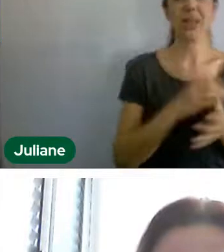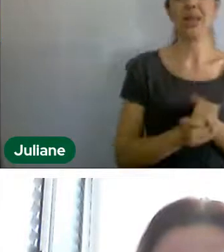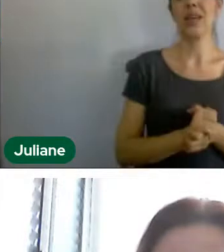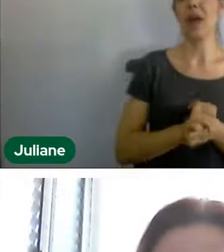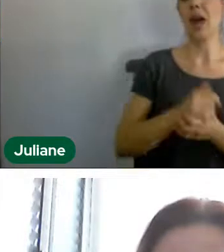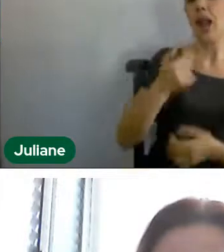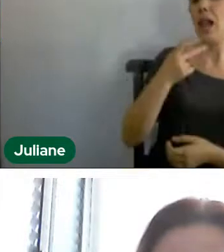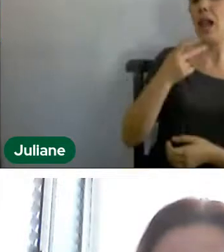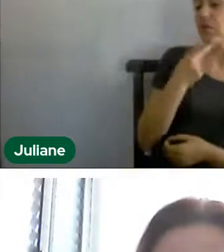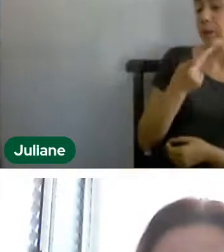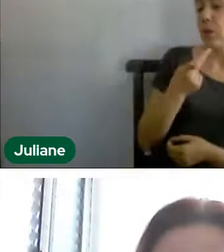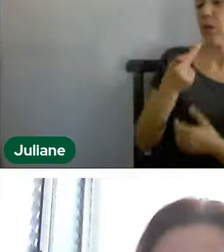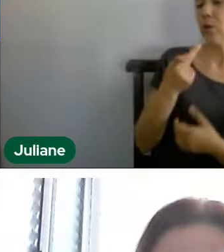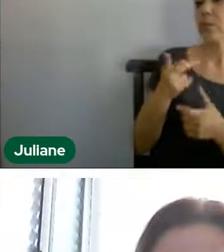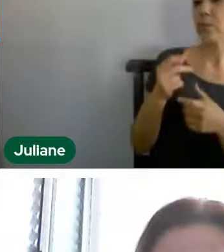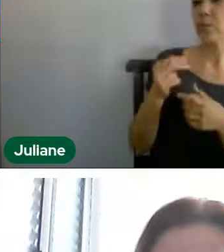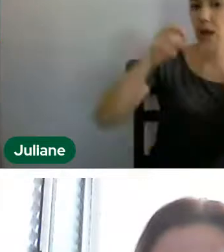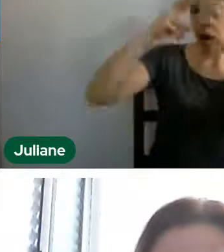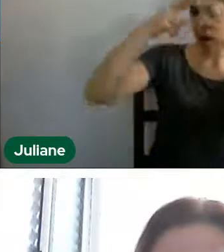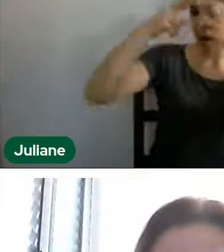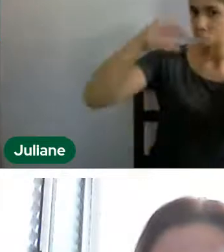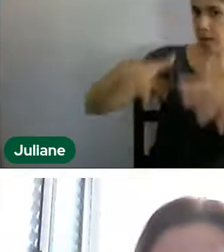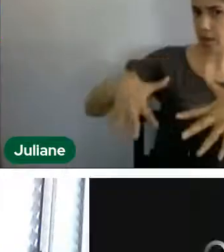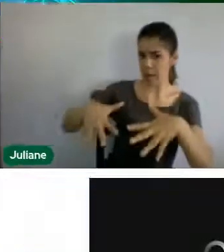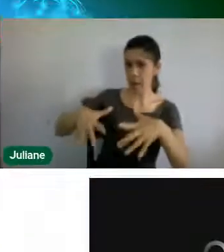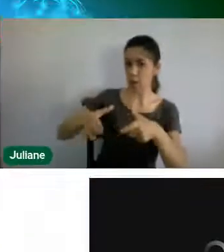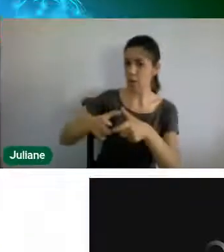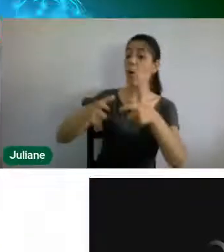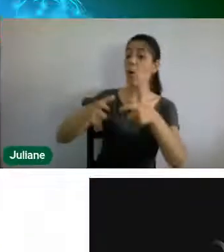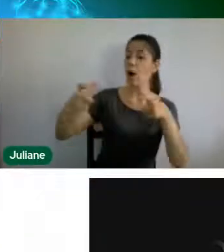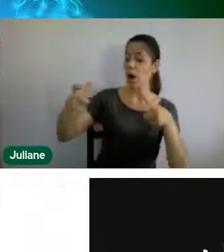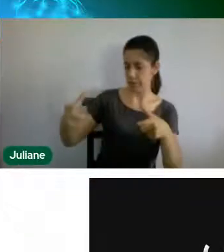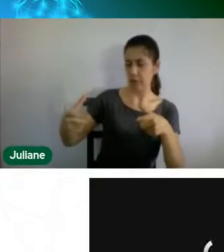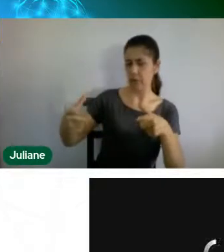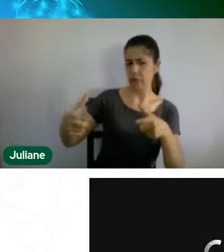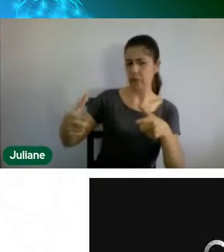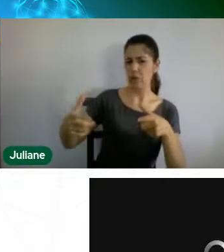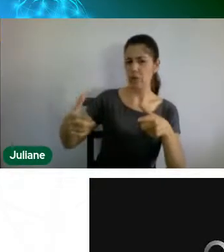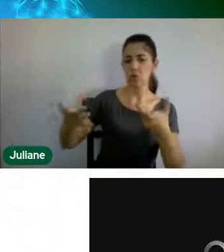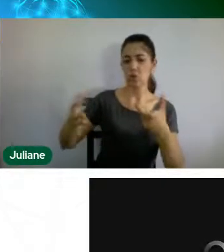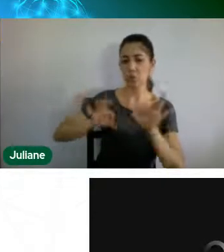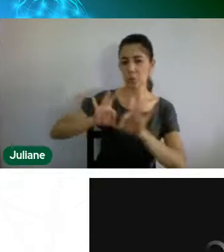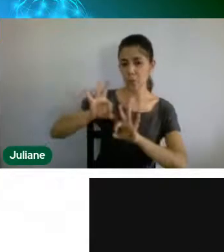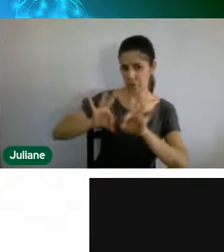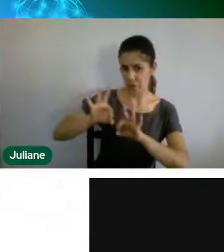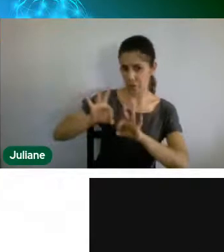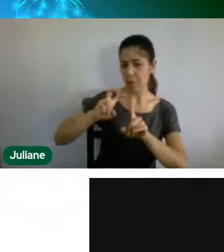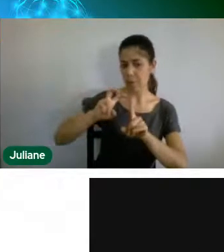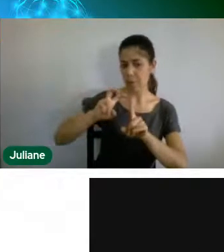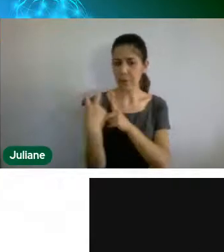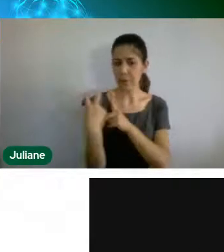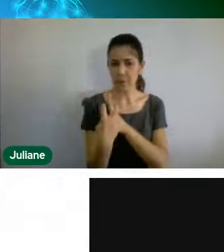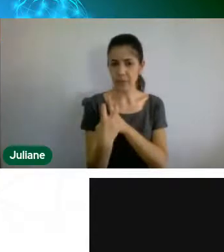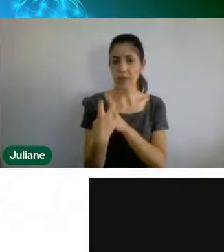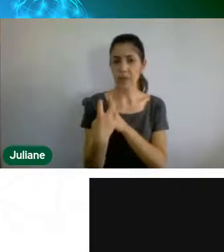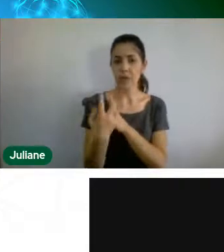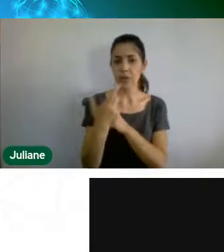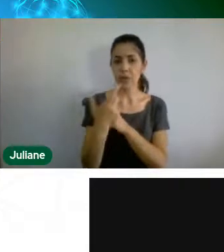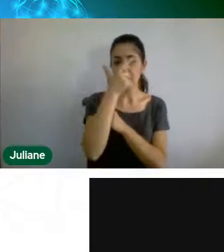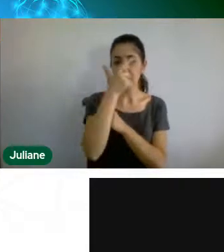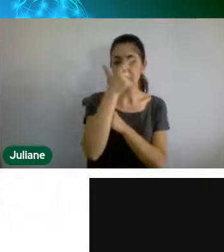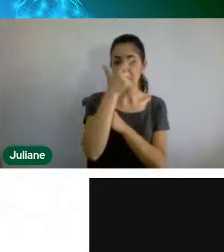a questão de ser uma rede tão grande, não só por esse projeto, né, e por as perspectivas, eu acho que agora ela está voltando, ela está voltando.